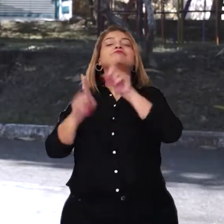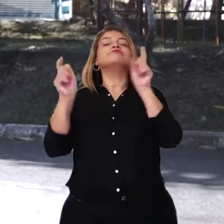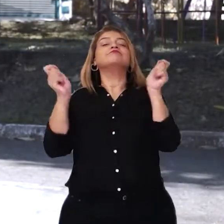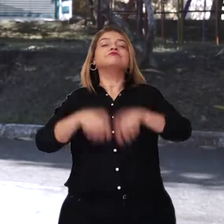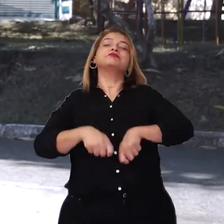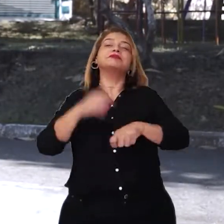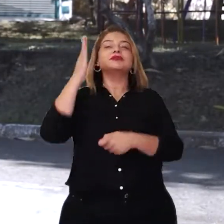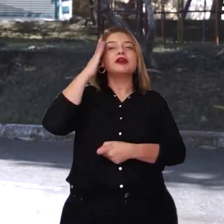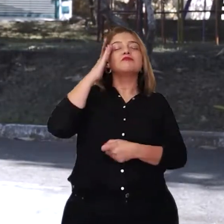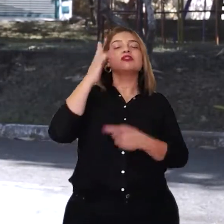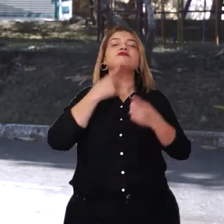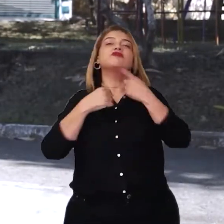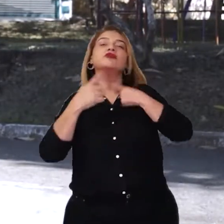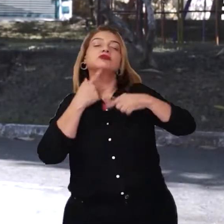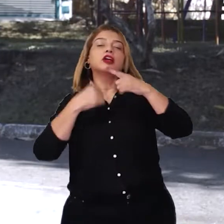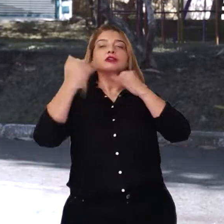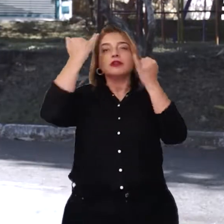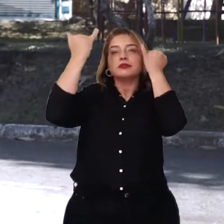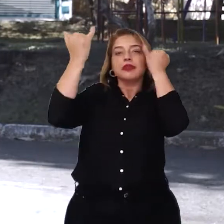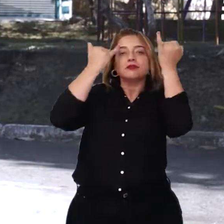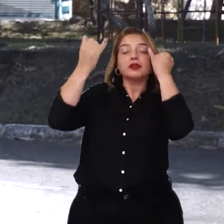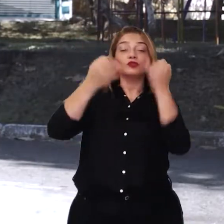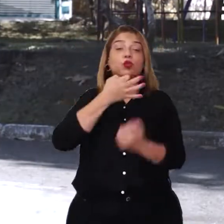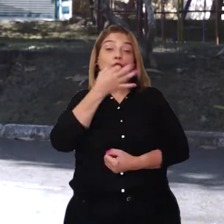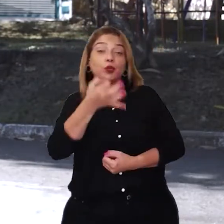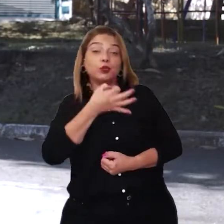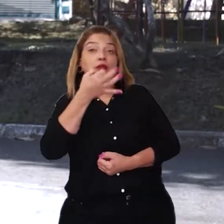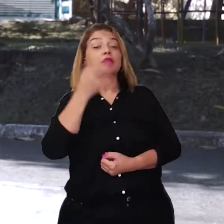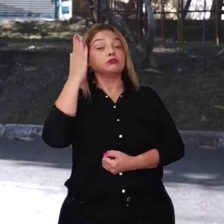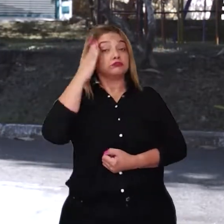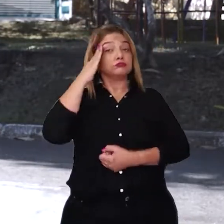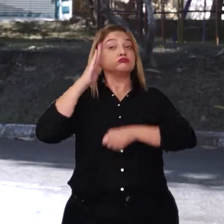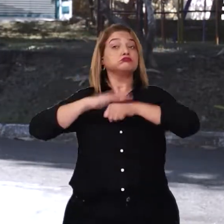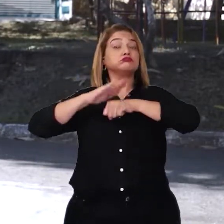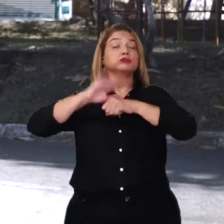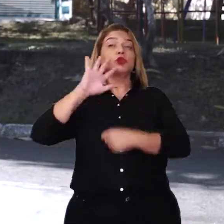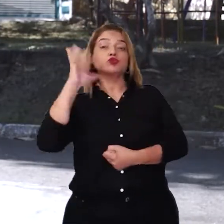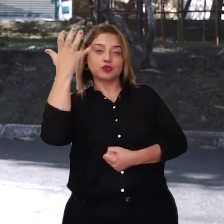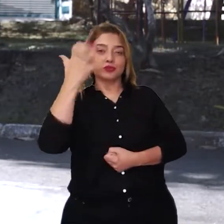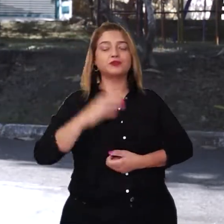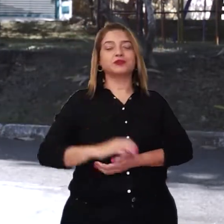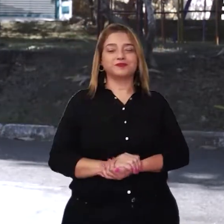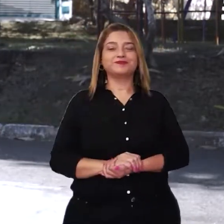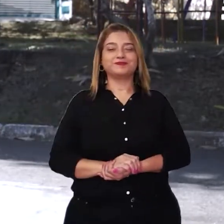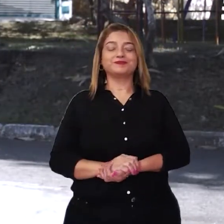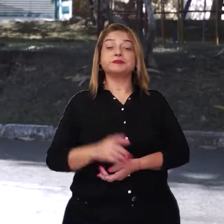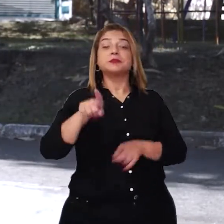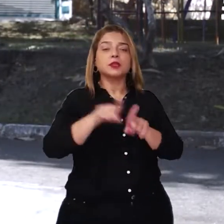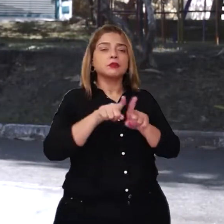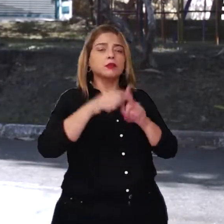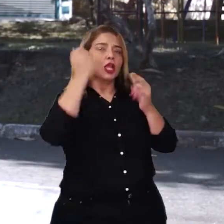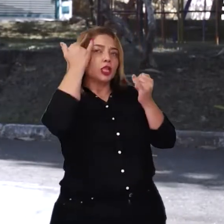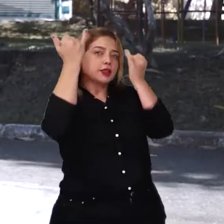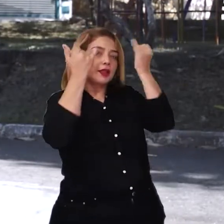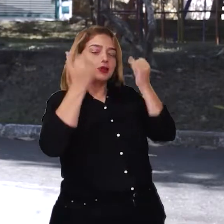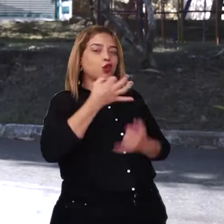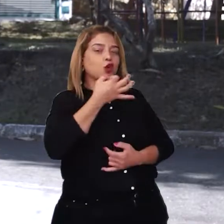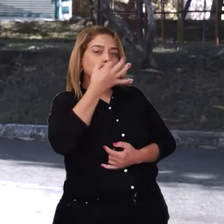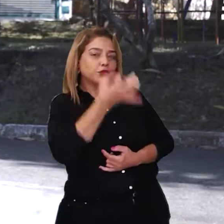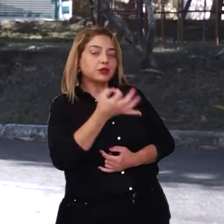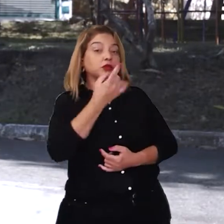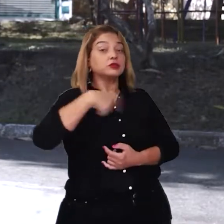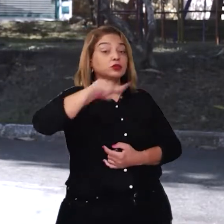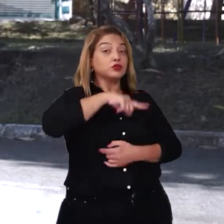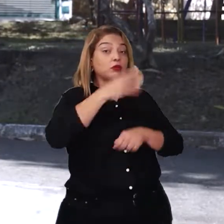desejos, ideias, opiniões e são capazes de tomar decisões. E, falando em ideias e opiniões,